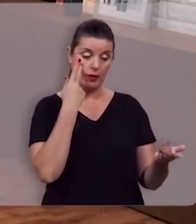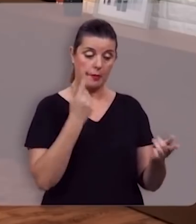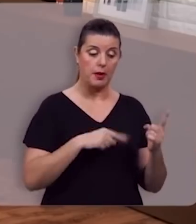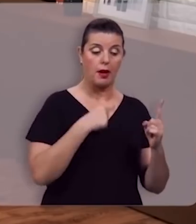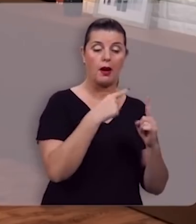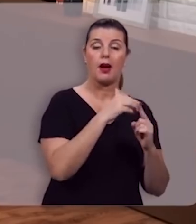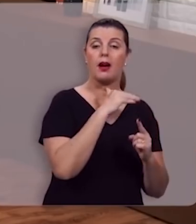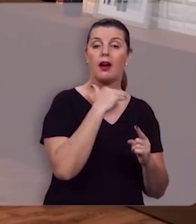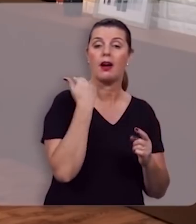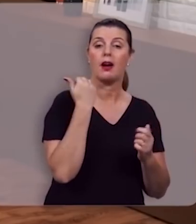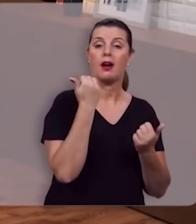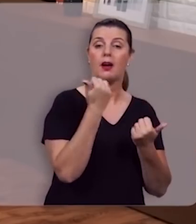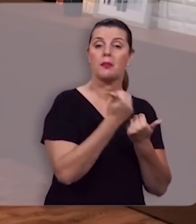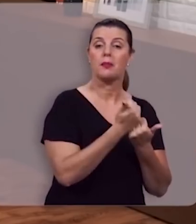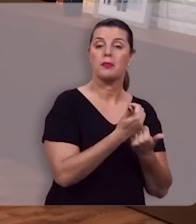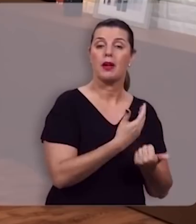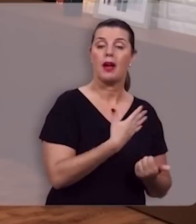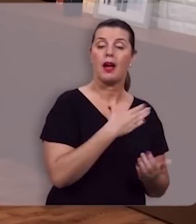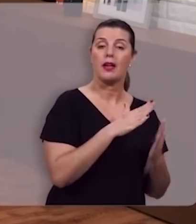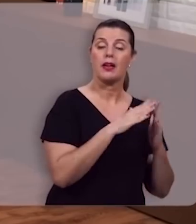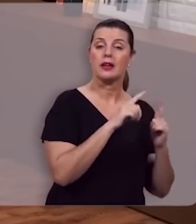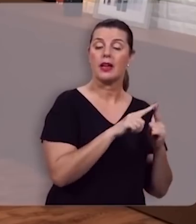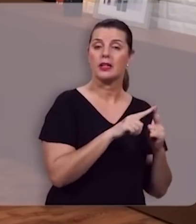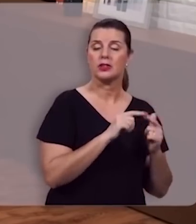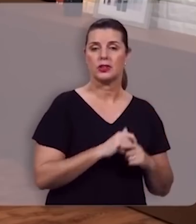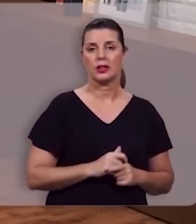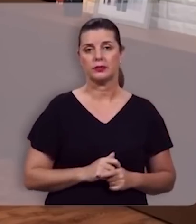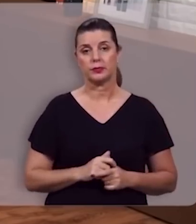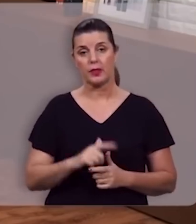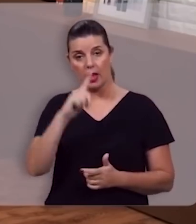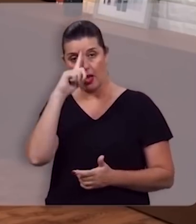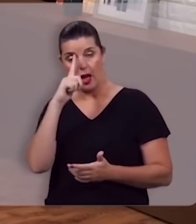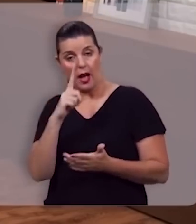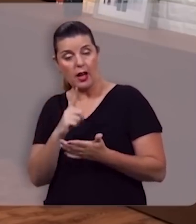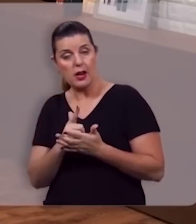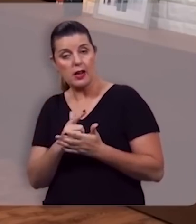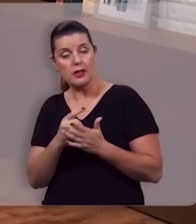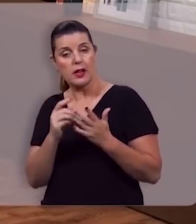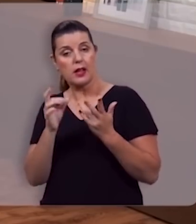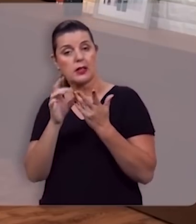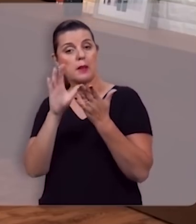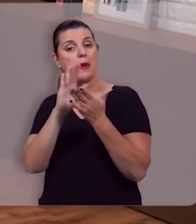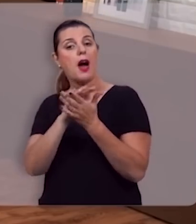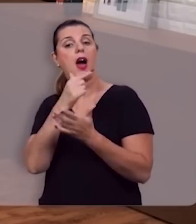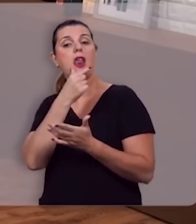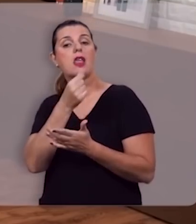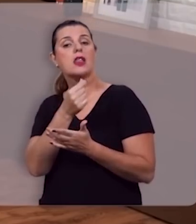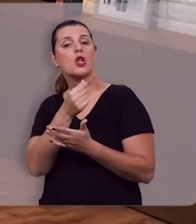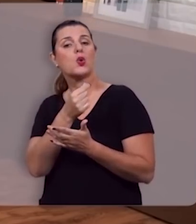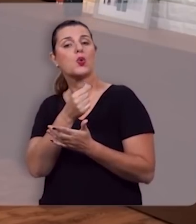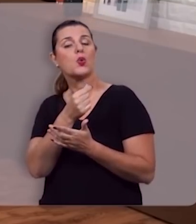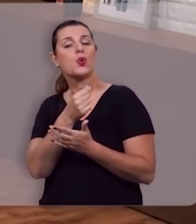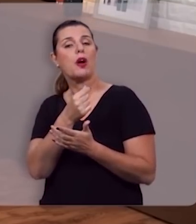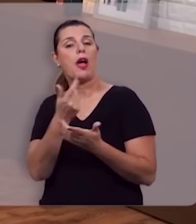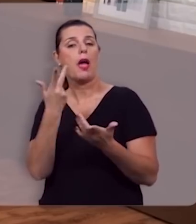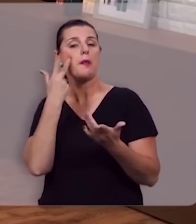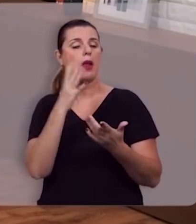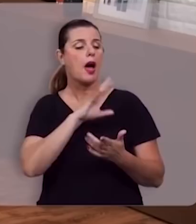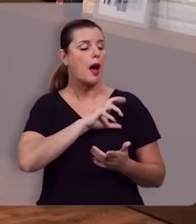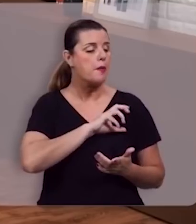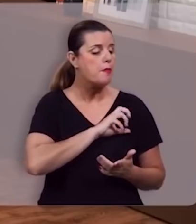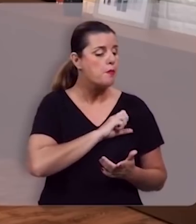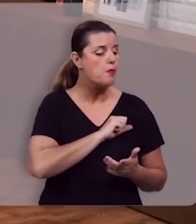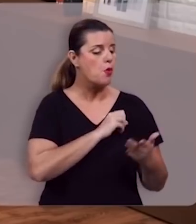igreja a liderança do marido é uma liderança de serviço sensível amorosa